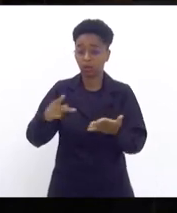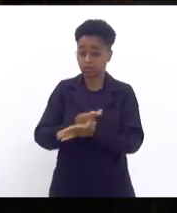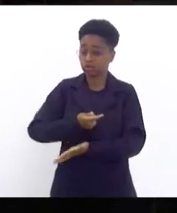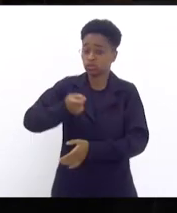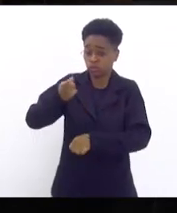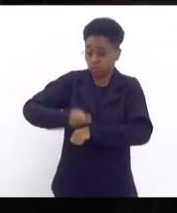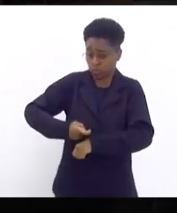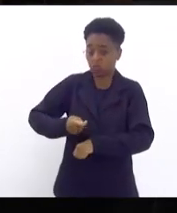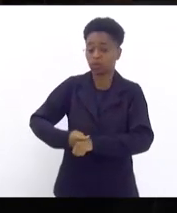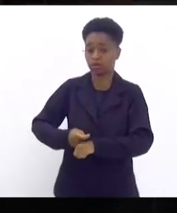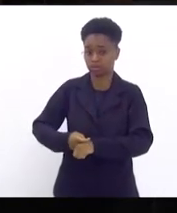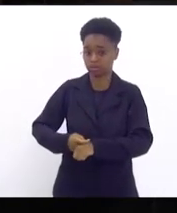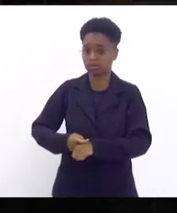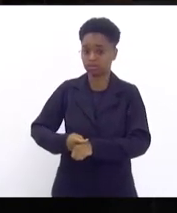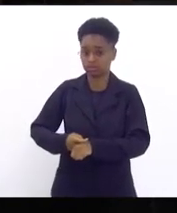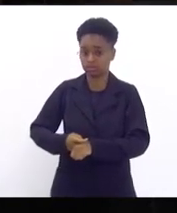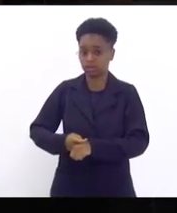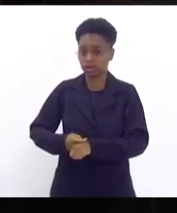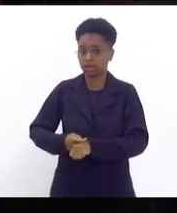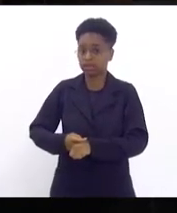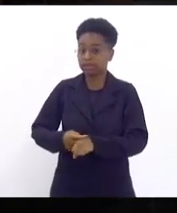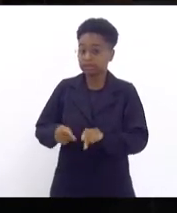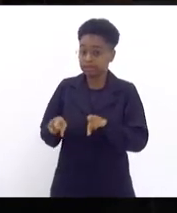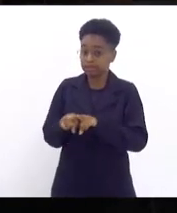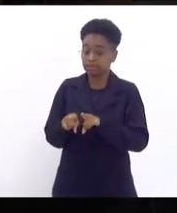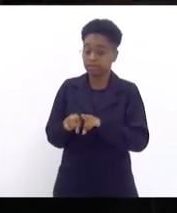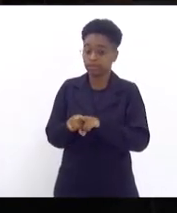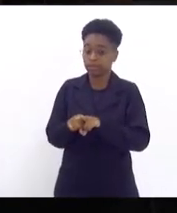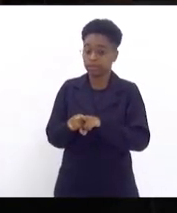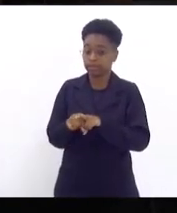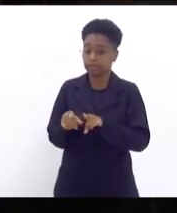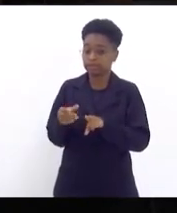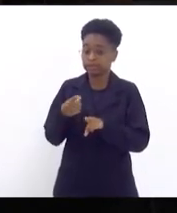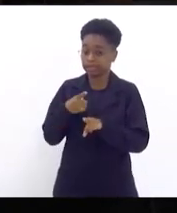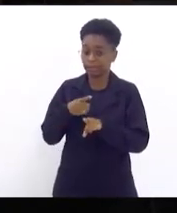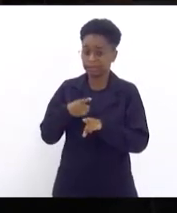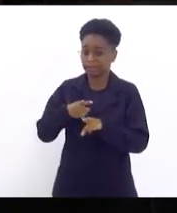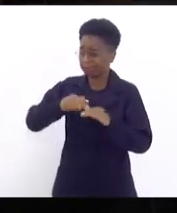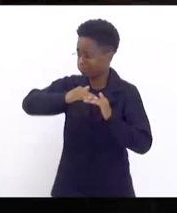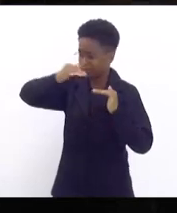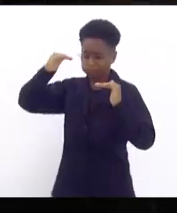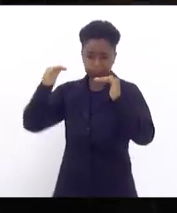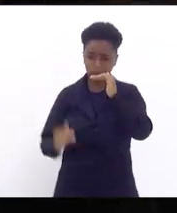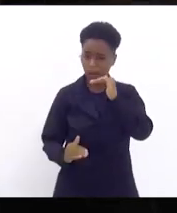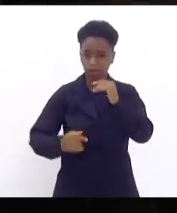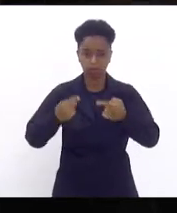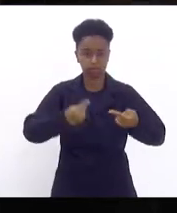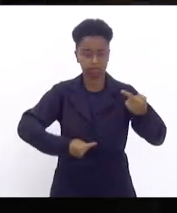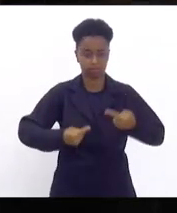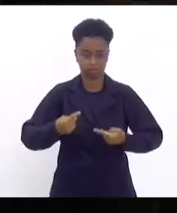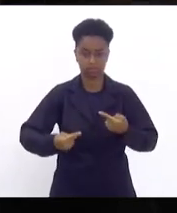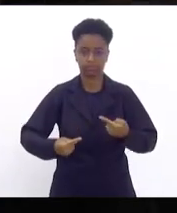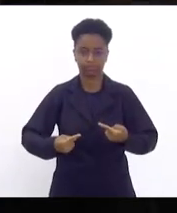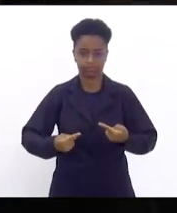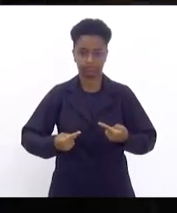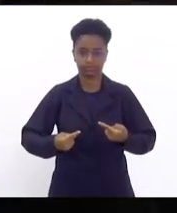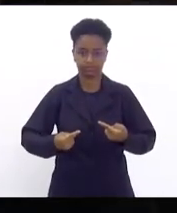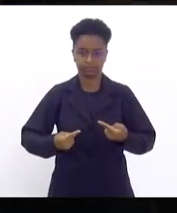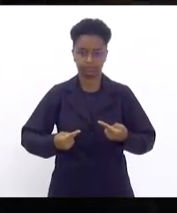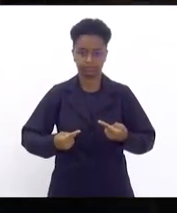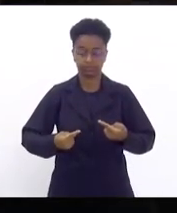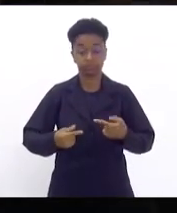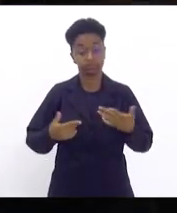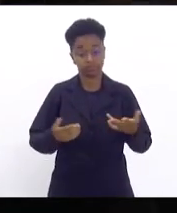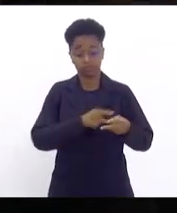dura e foi pavimentado no mais baixo nível da política. Em segundo